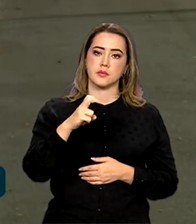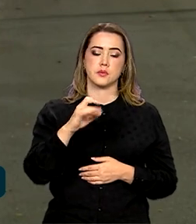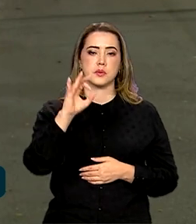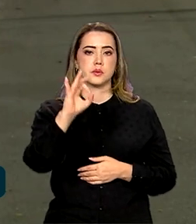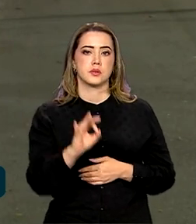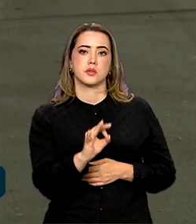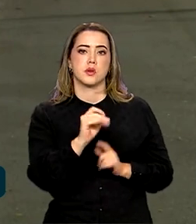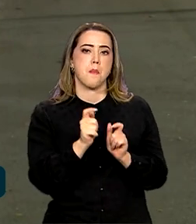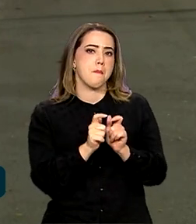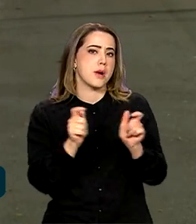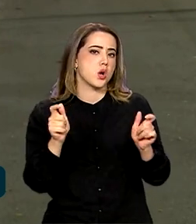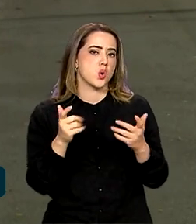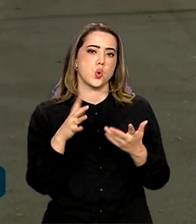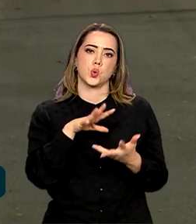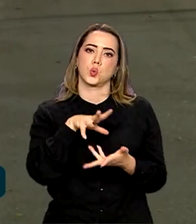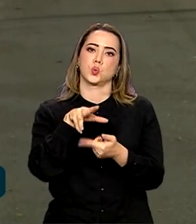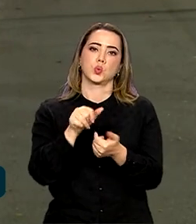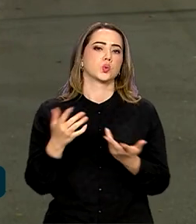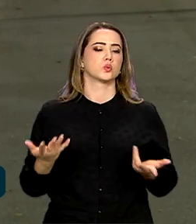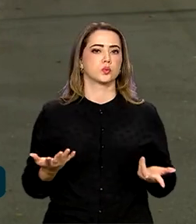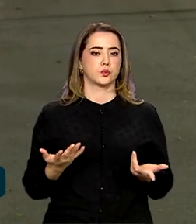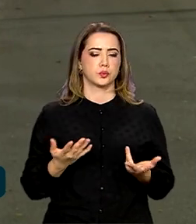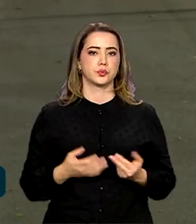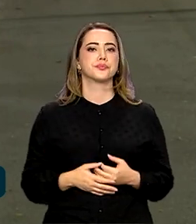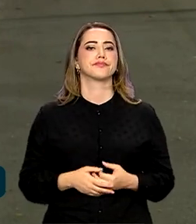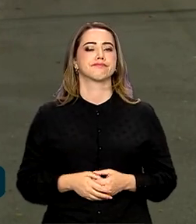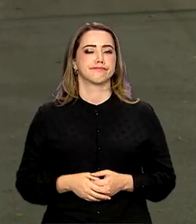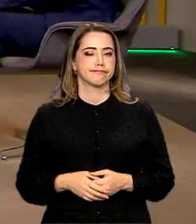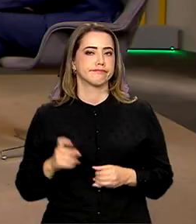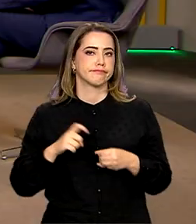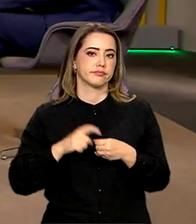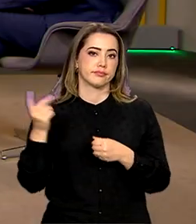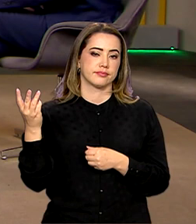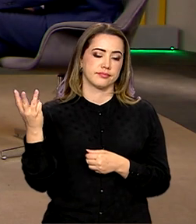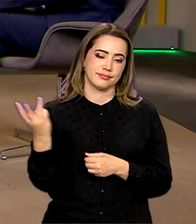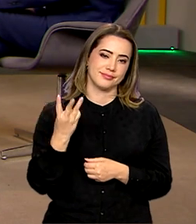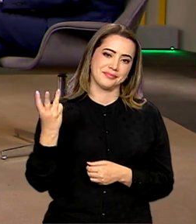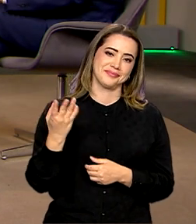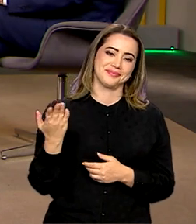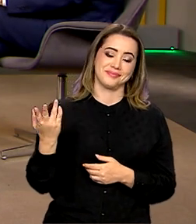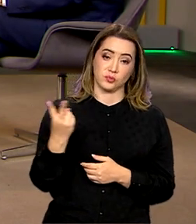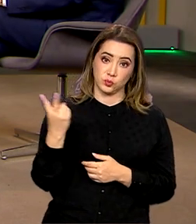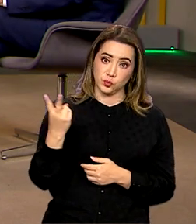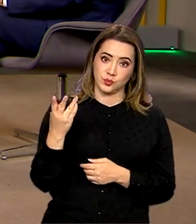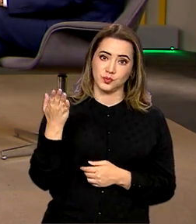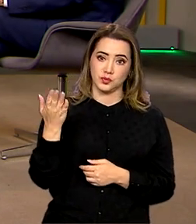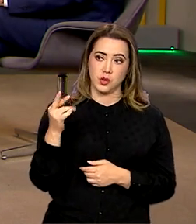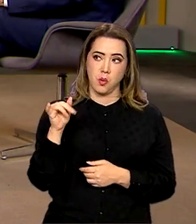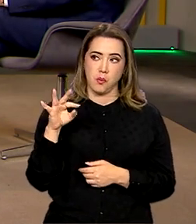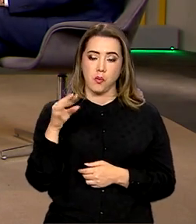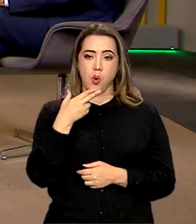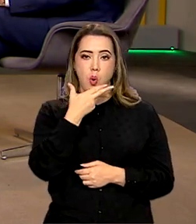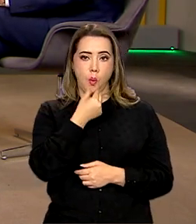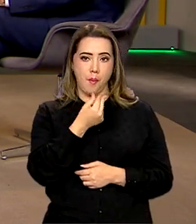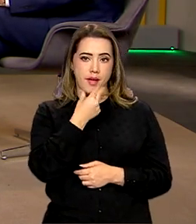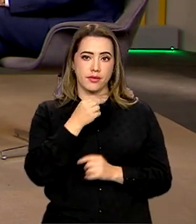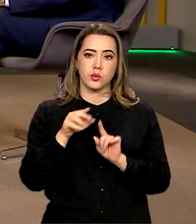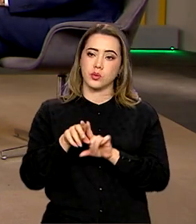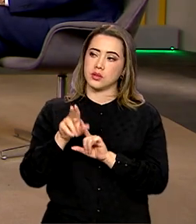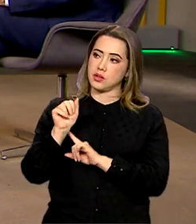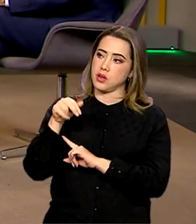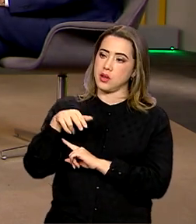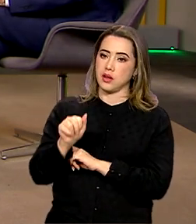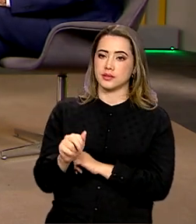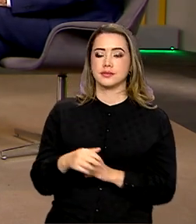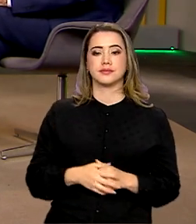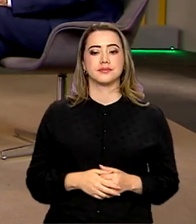uma das mais altas do mundo. Volto com vocês, Roberto e Ana. Tá certo, Vanessa. Muito obrigado pelas suas informações. E eu aproveito